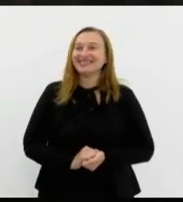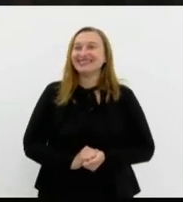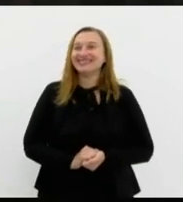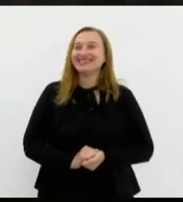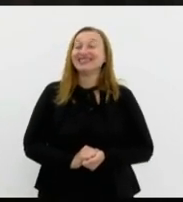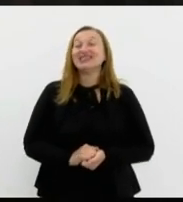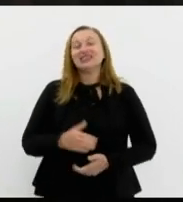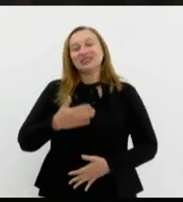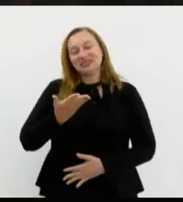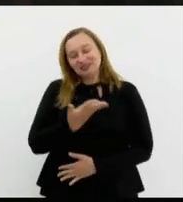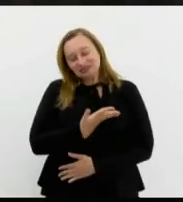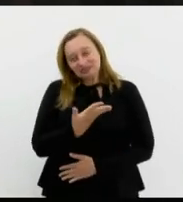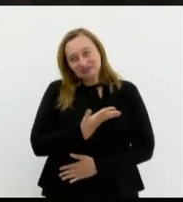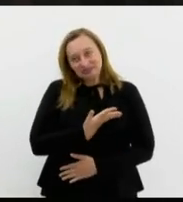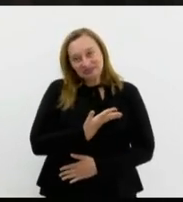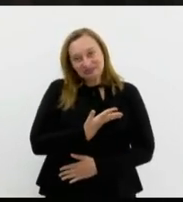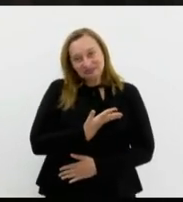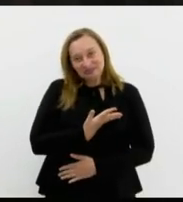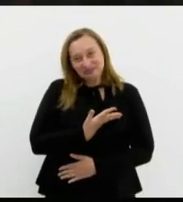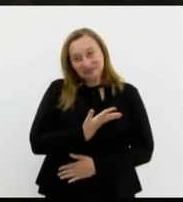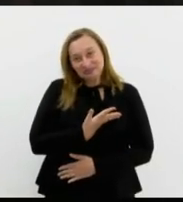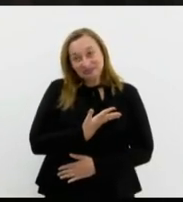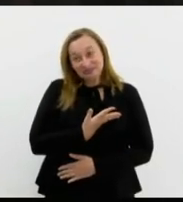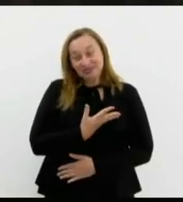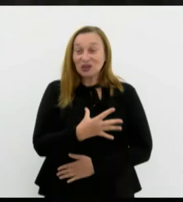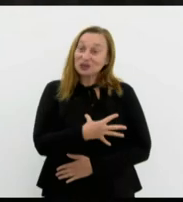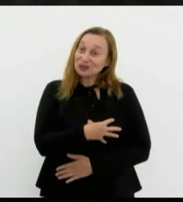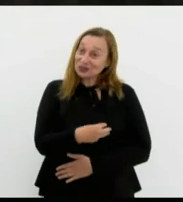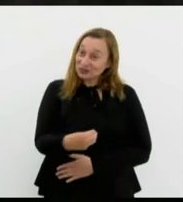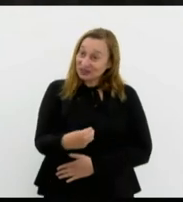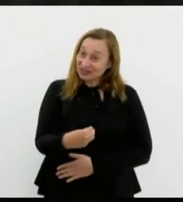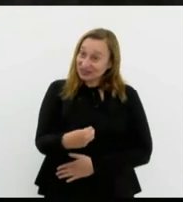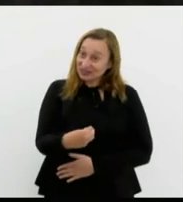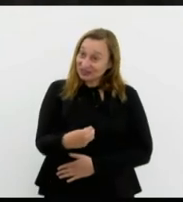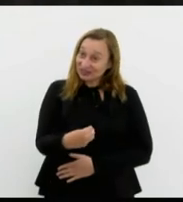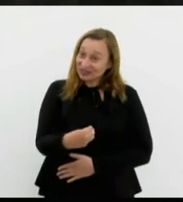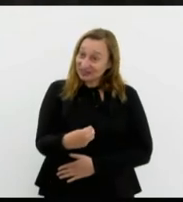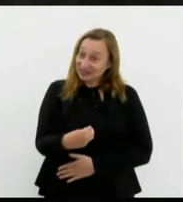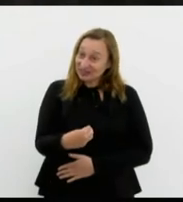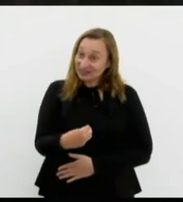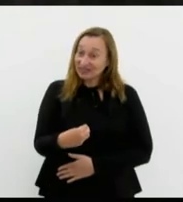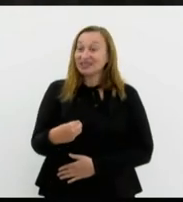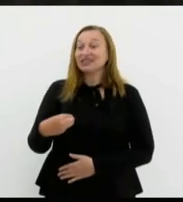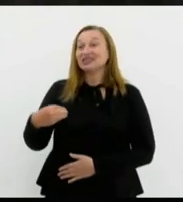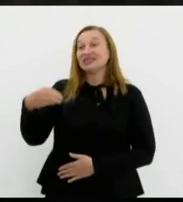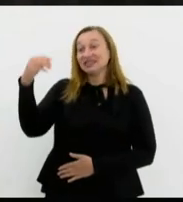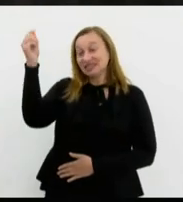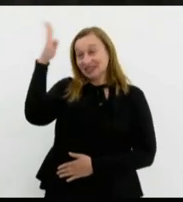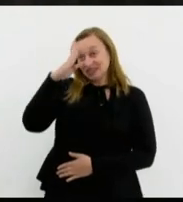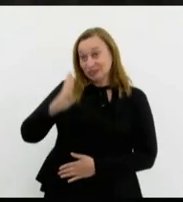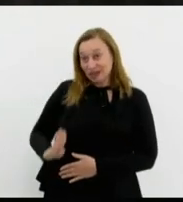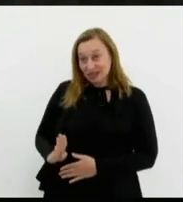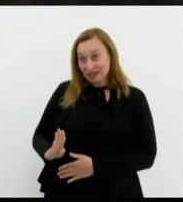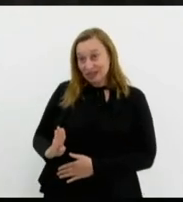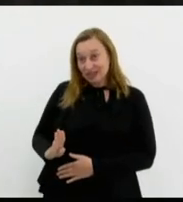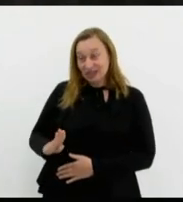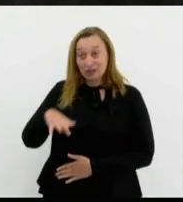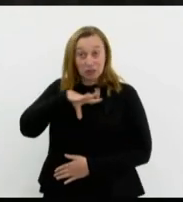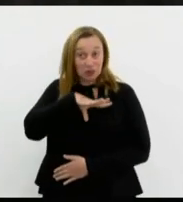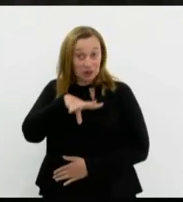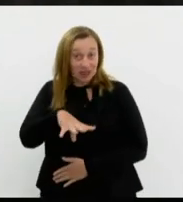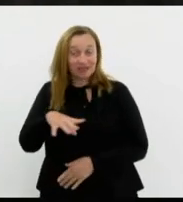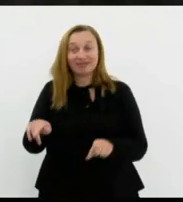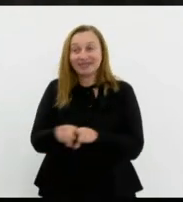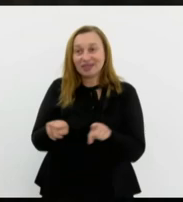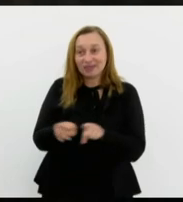Meus amigos, eu sou filho de brasileiros, descendentes portugueses e italianos.